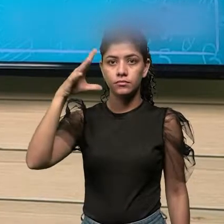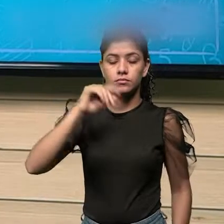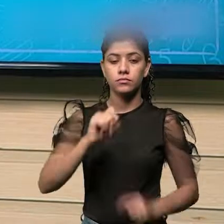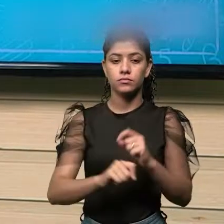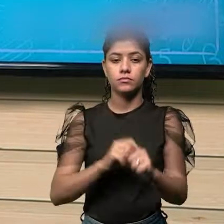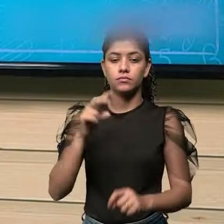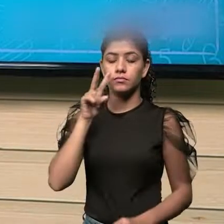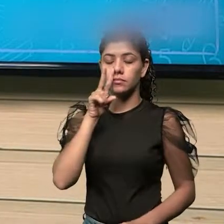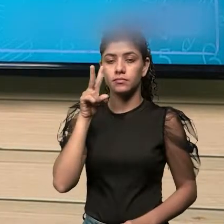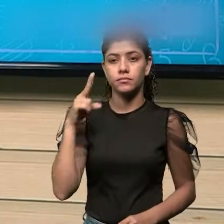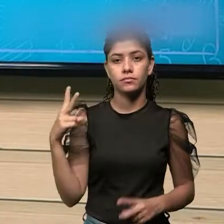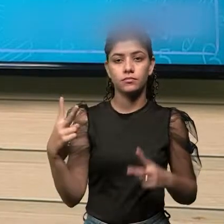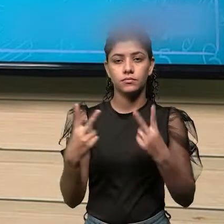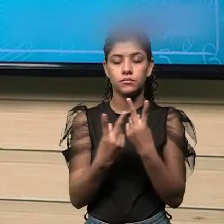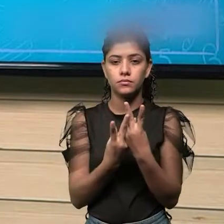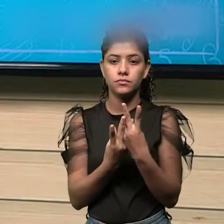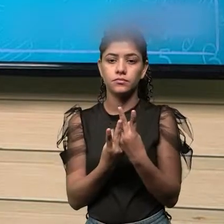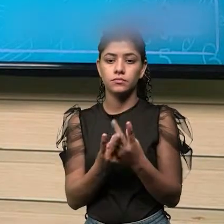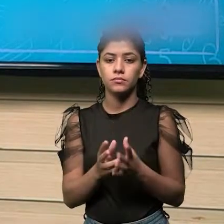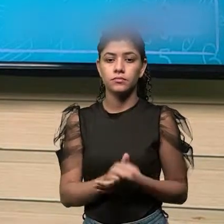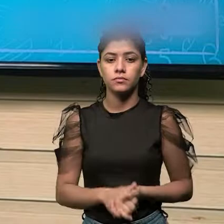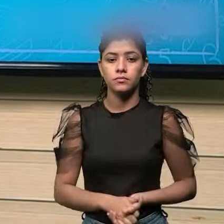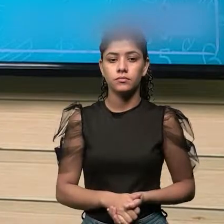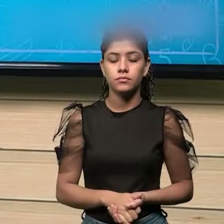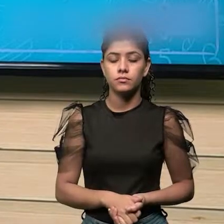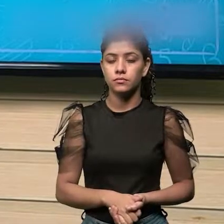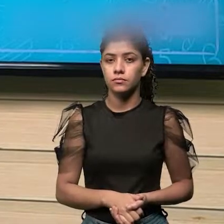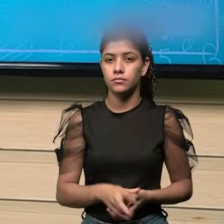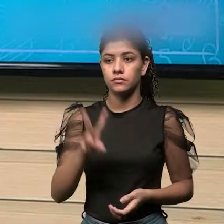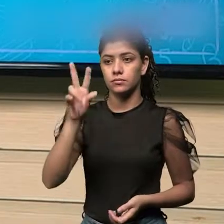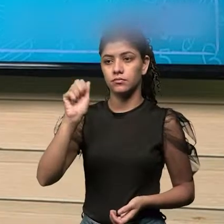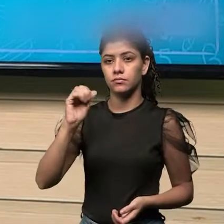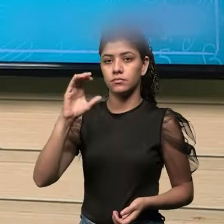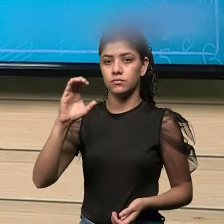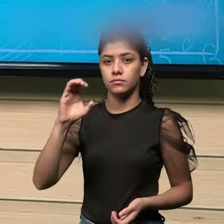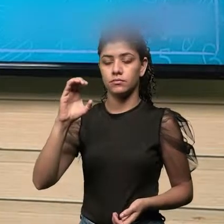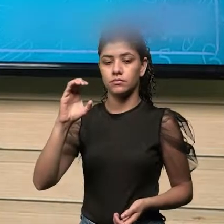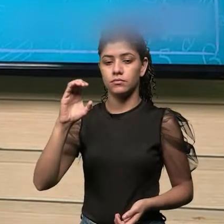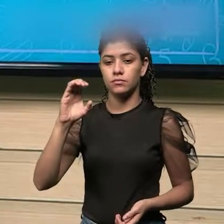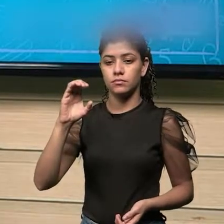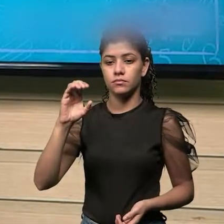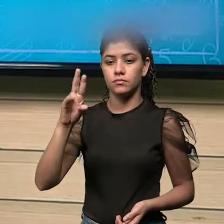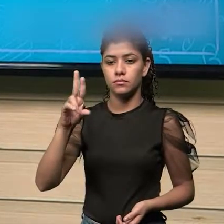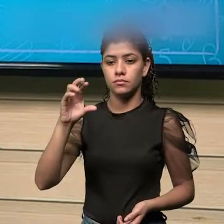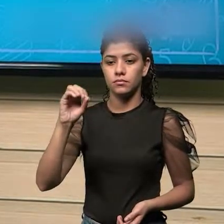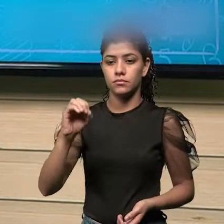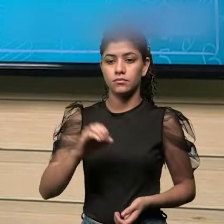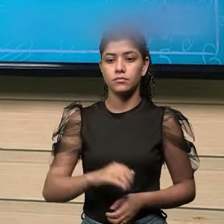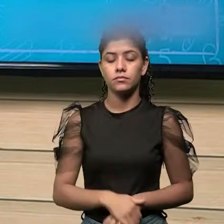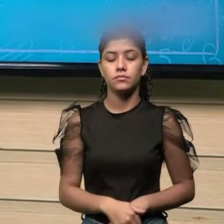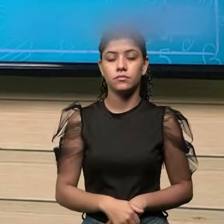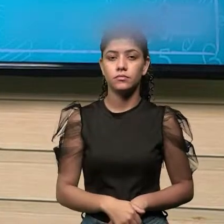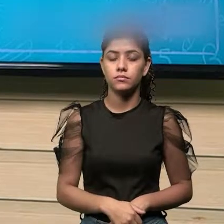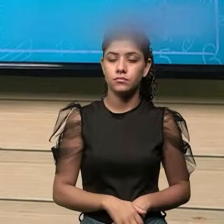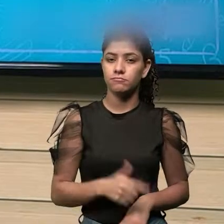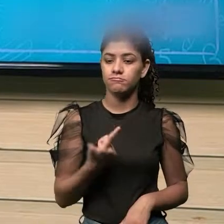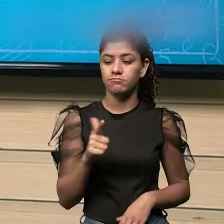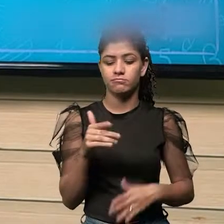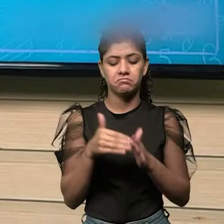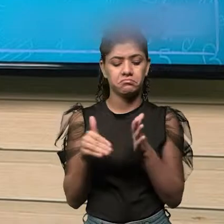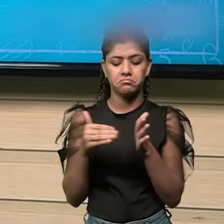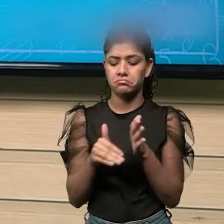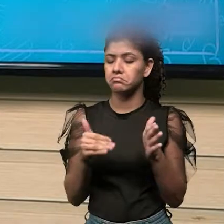velocidade constante, principalmente no vácuo, ou seja, onde não há nada que interfira nessa velocidade,